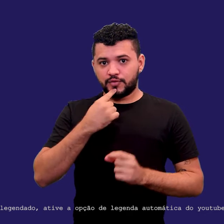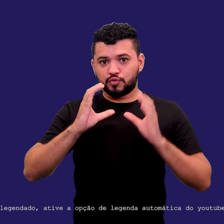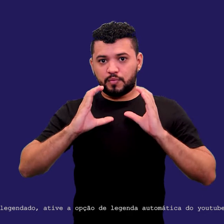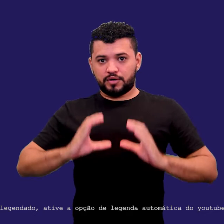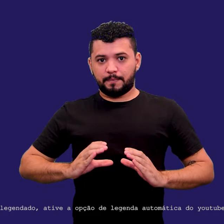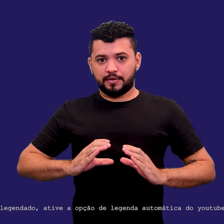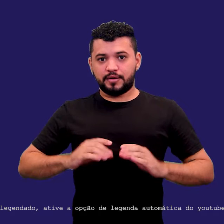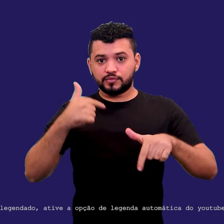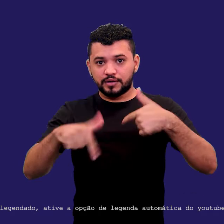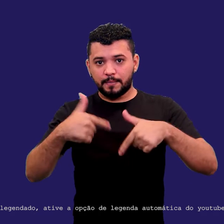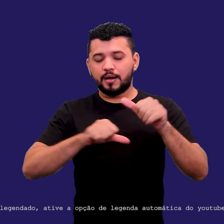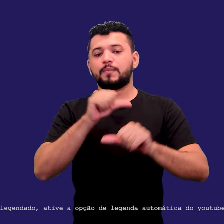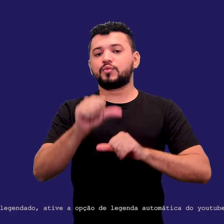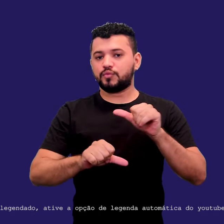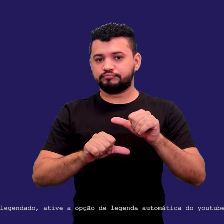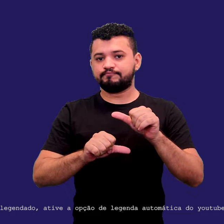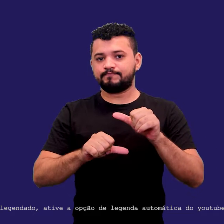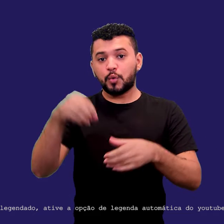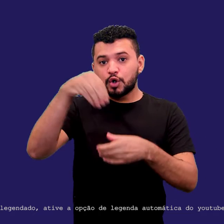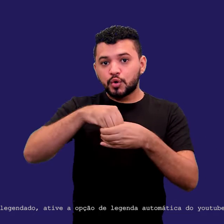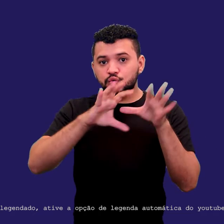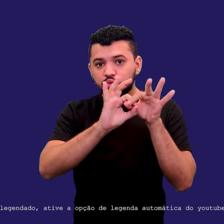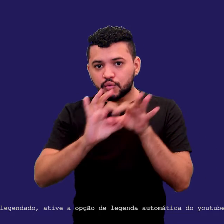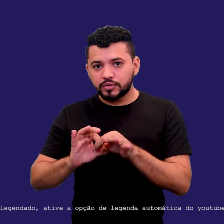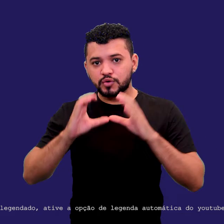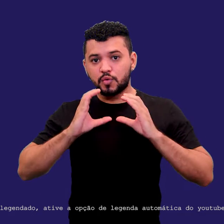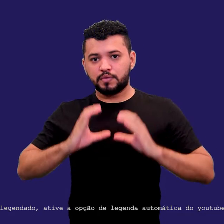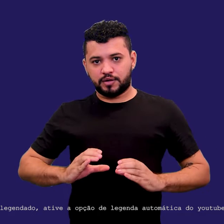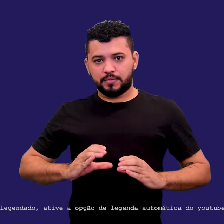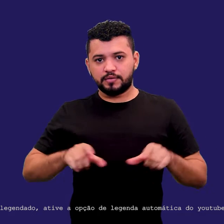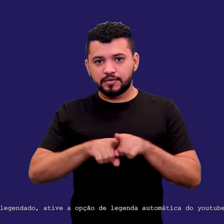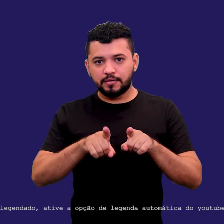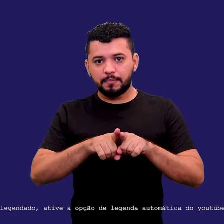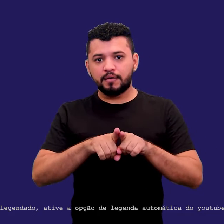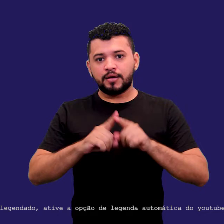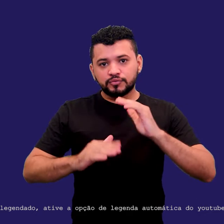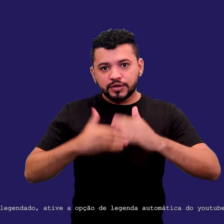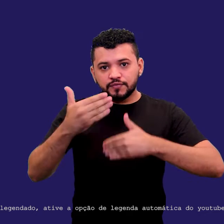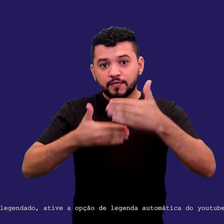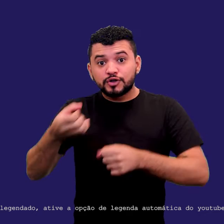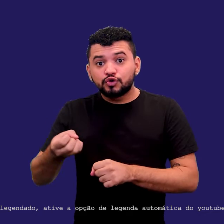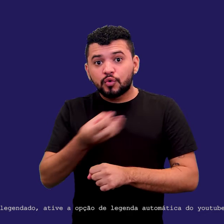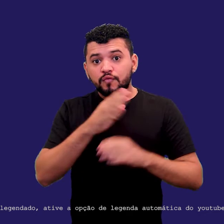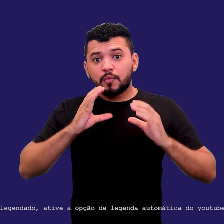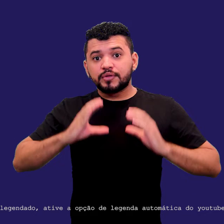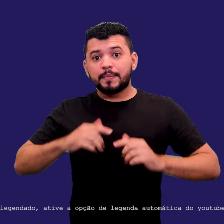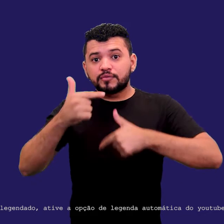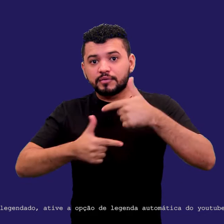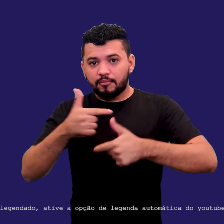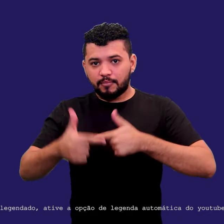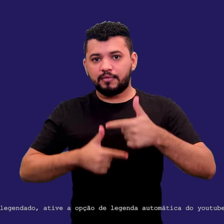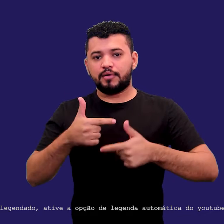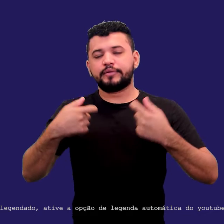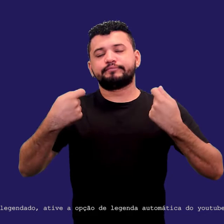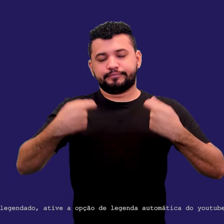profissionais mudou. Nesse contexto, a mudança de comportamento e o desenvolvimento de novas habilidades se